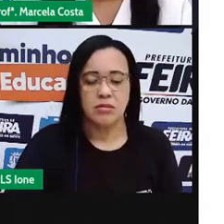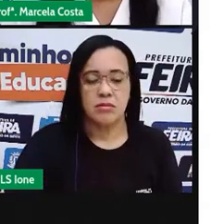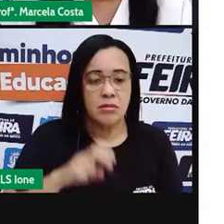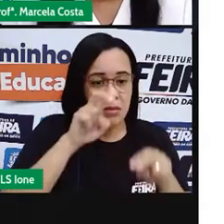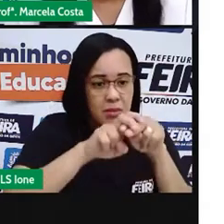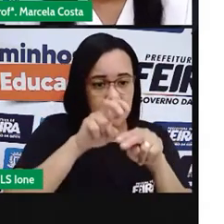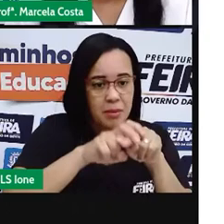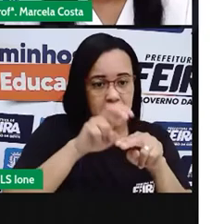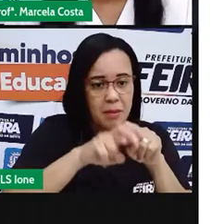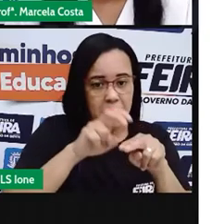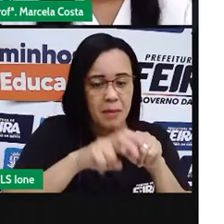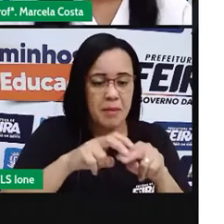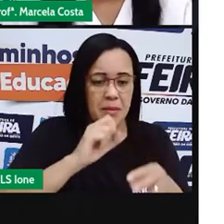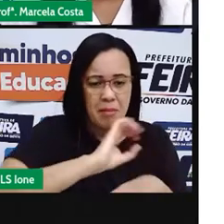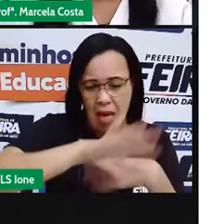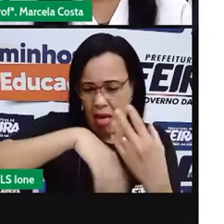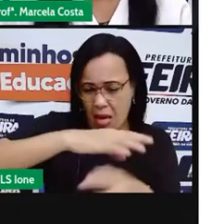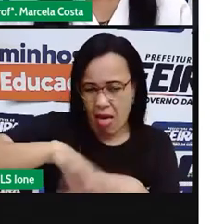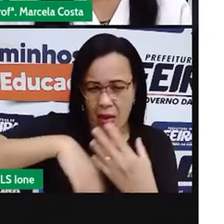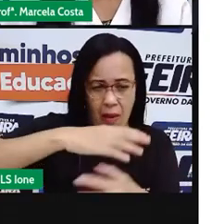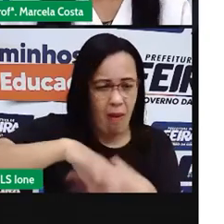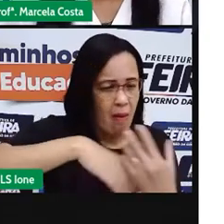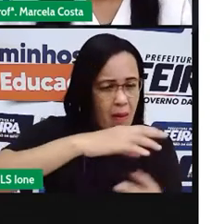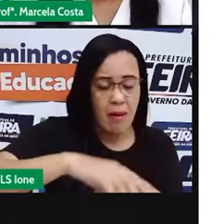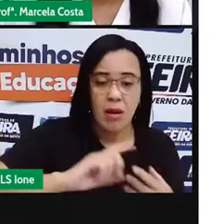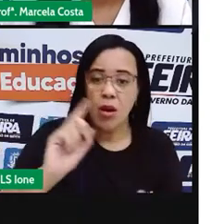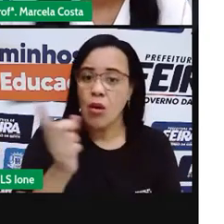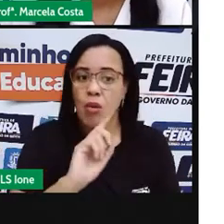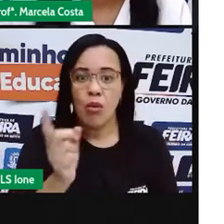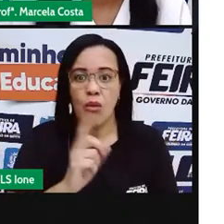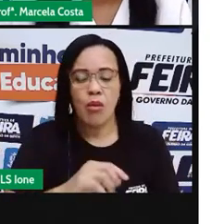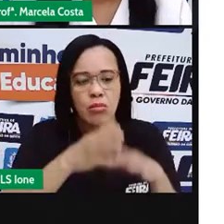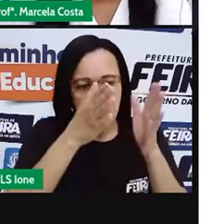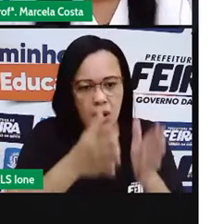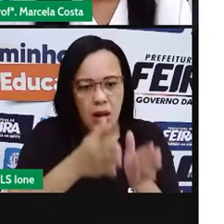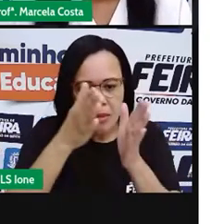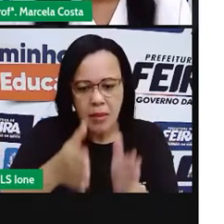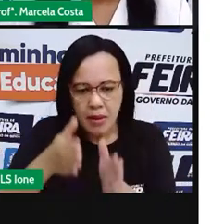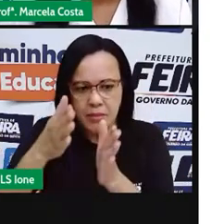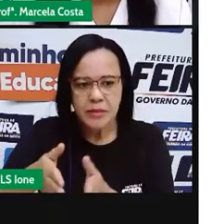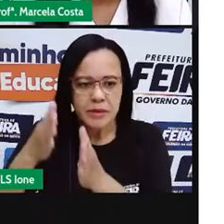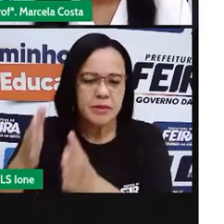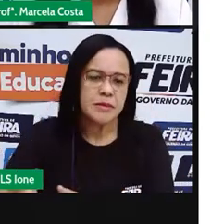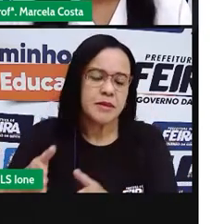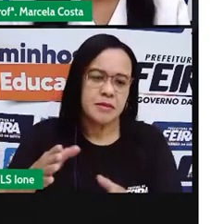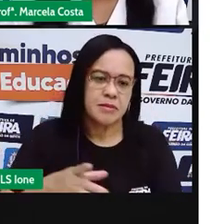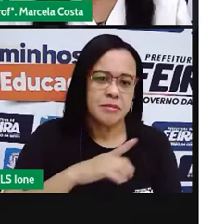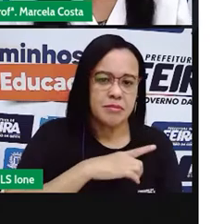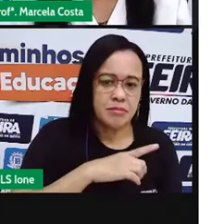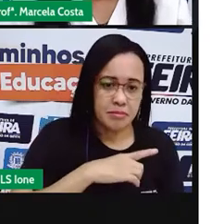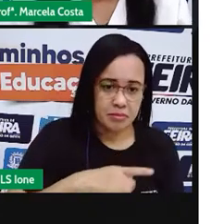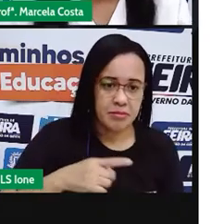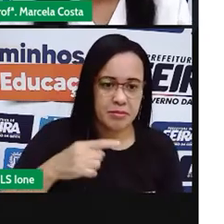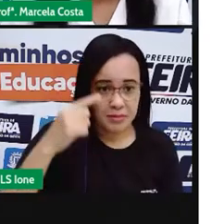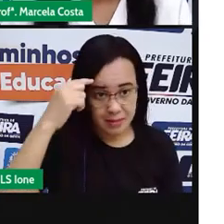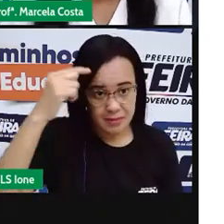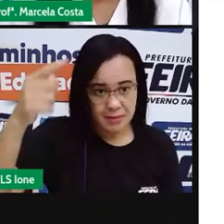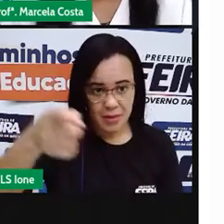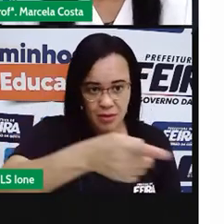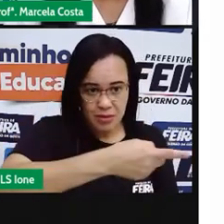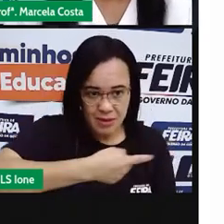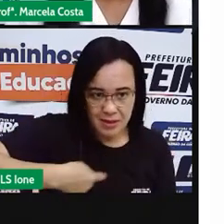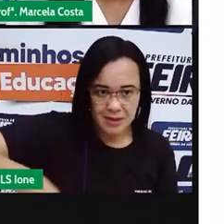espalhadas? Ou não, era bem organizado. Ou num vírgula, ou numa